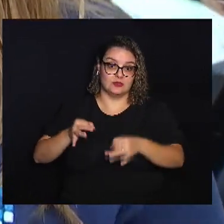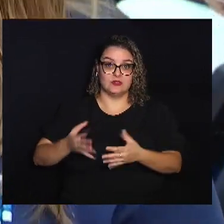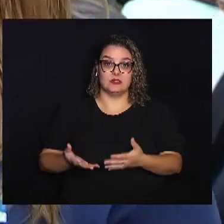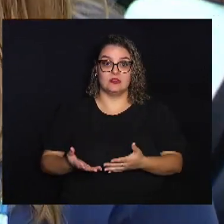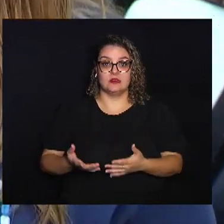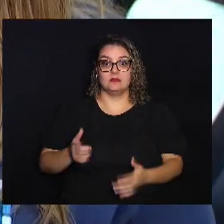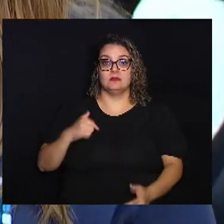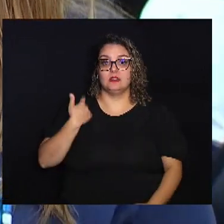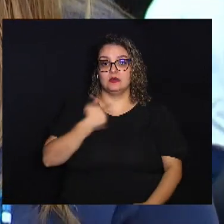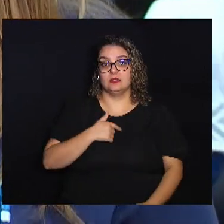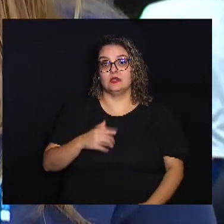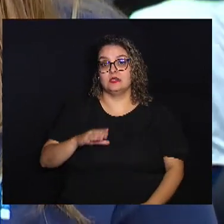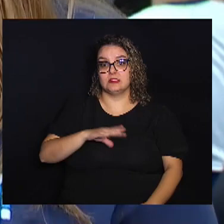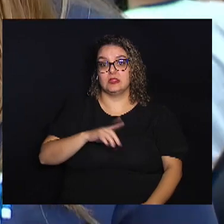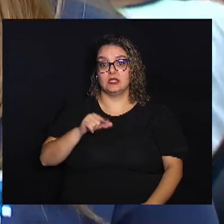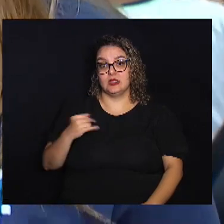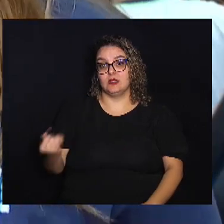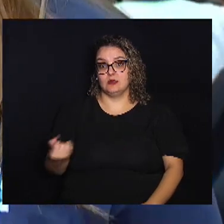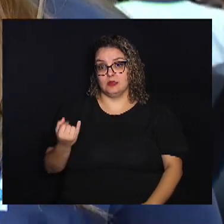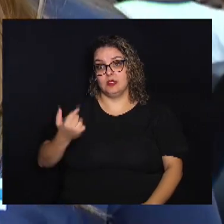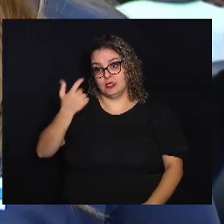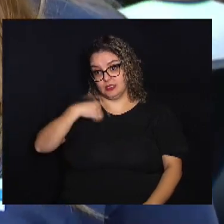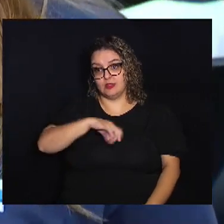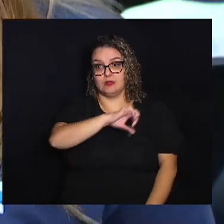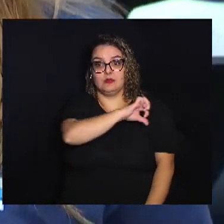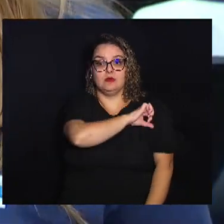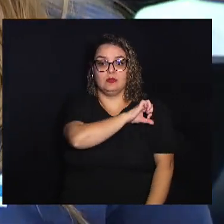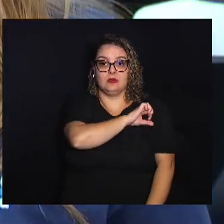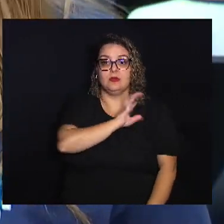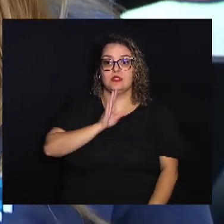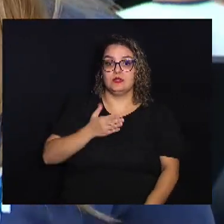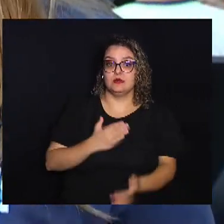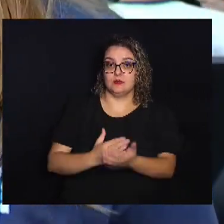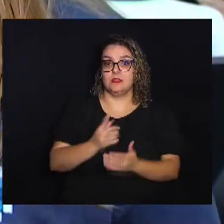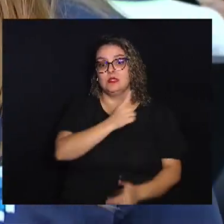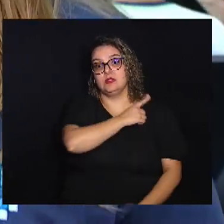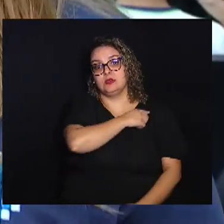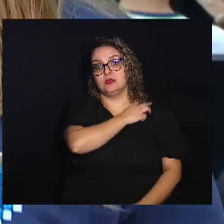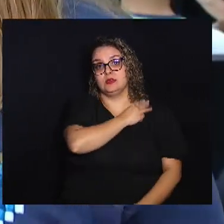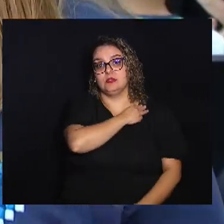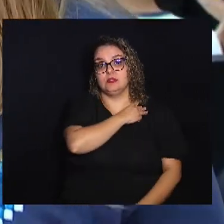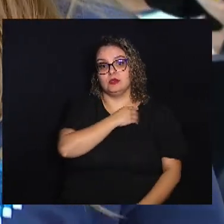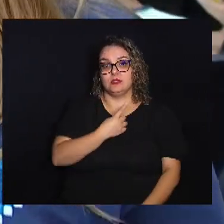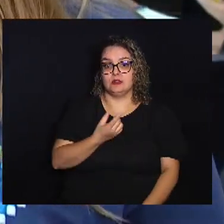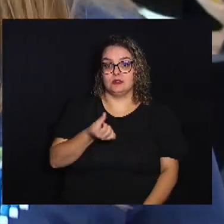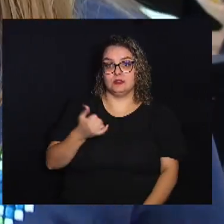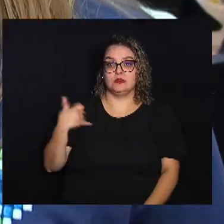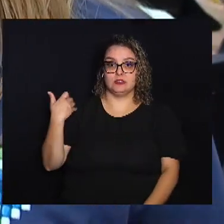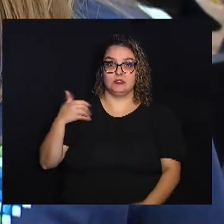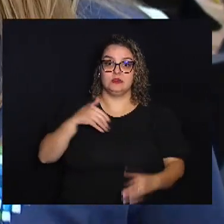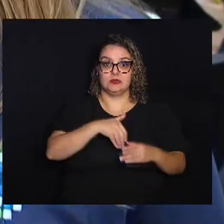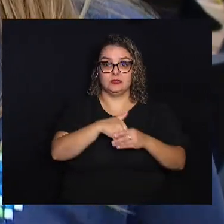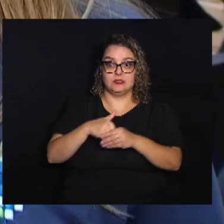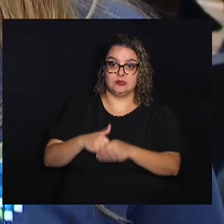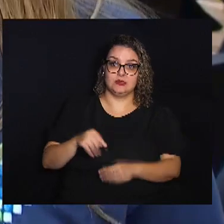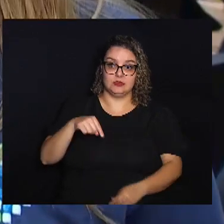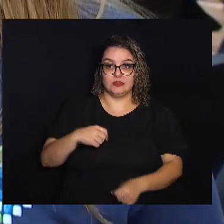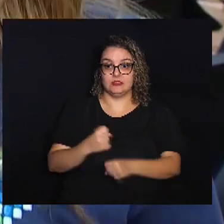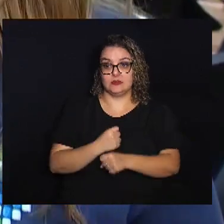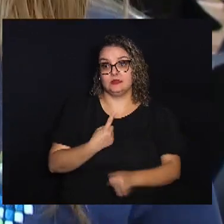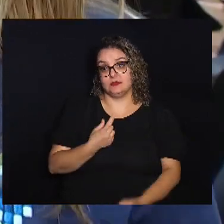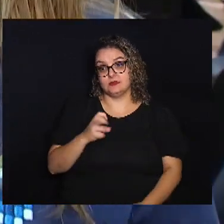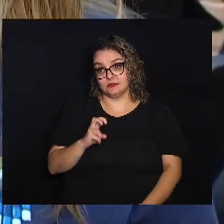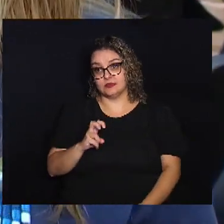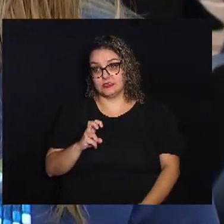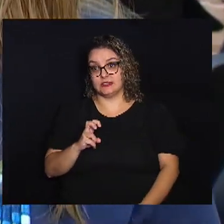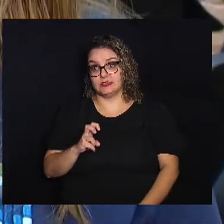para a nossa cidade É bem importante Principalmente eu Que estou no nono ano E já vou para o ensino médio E com 16 Eu já posso votar Esse ano eu faço 15 Então